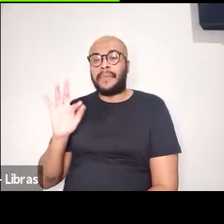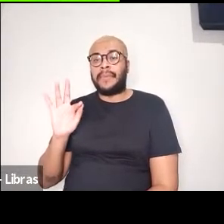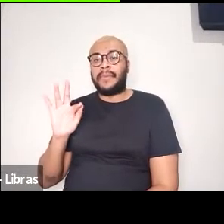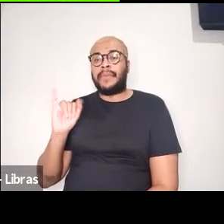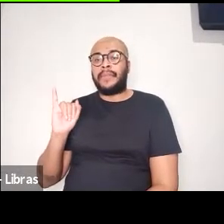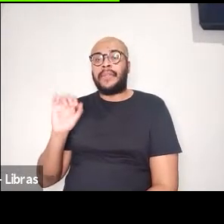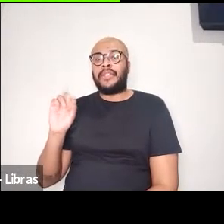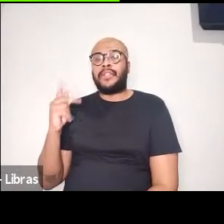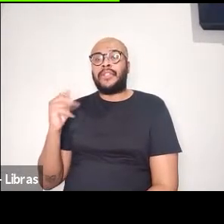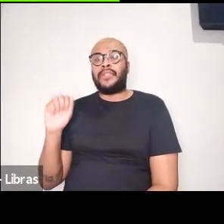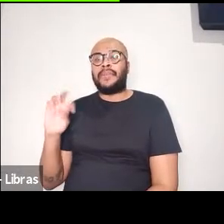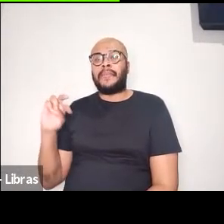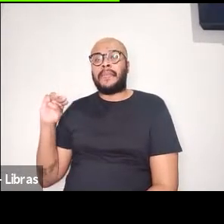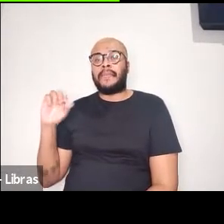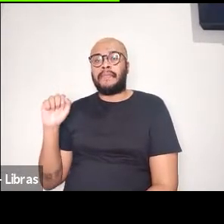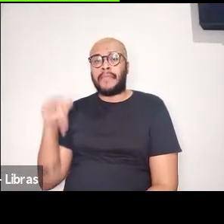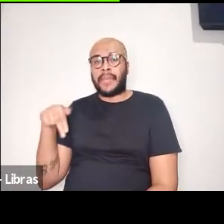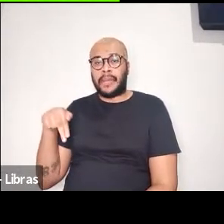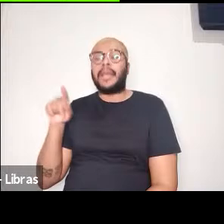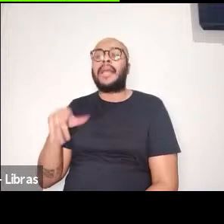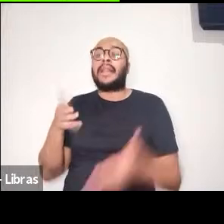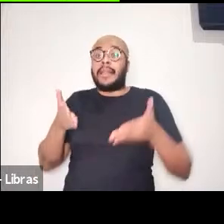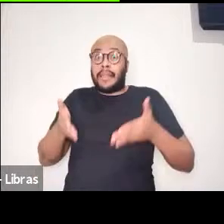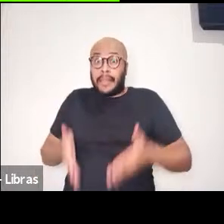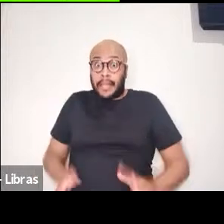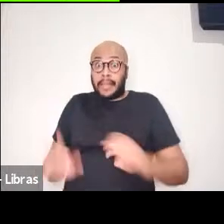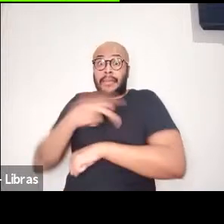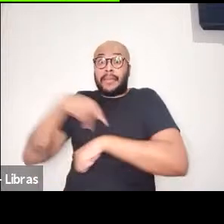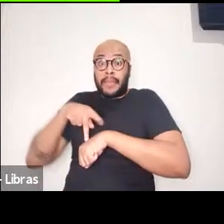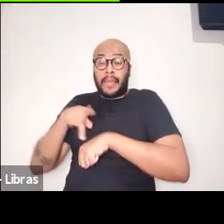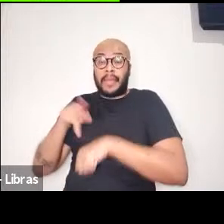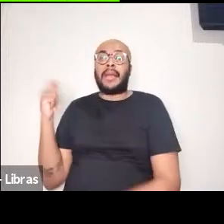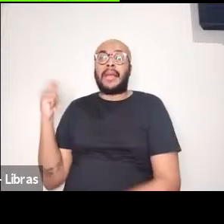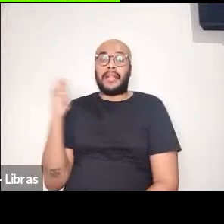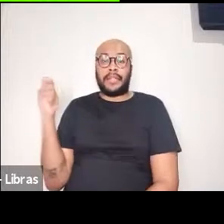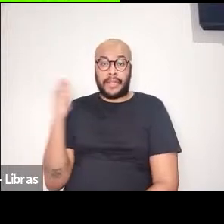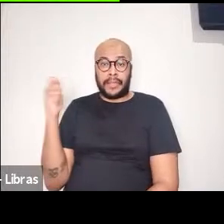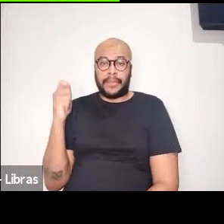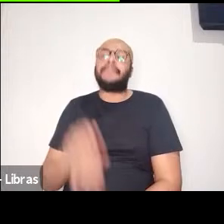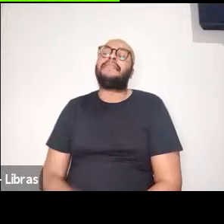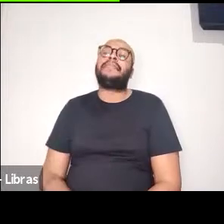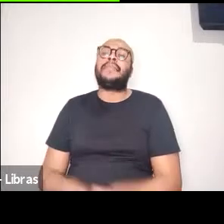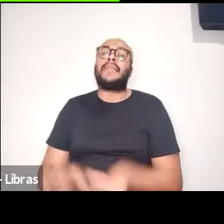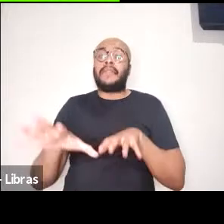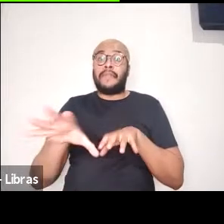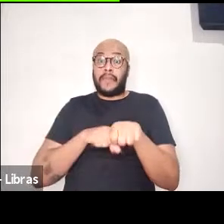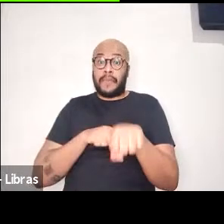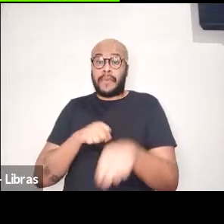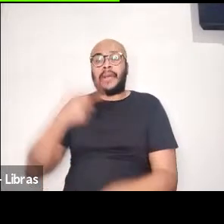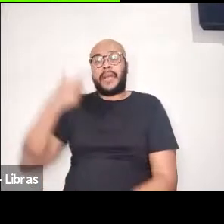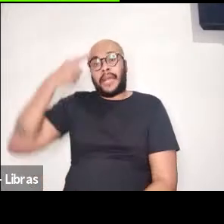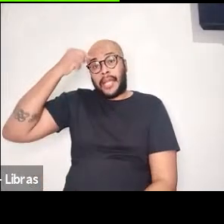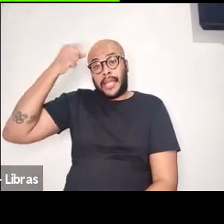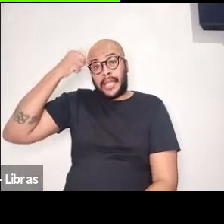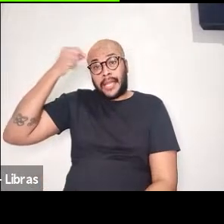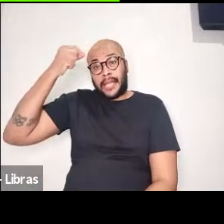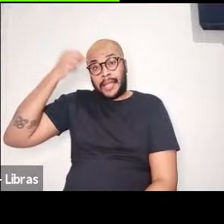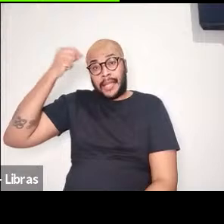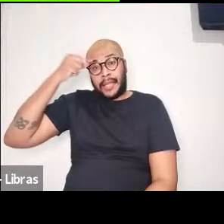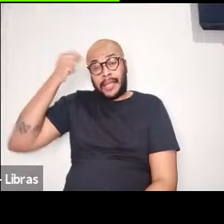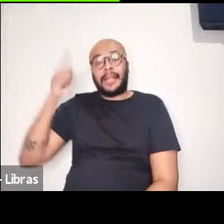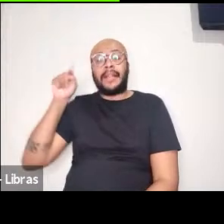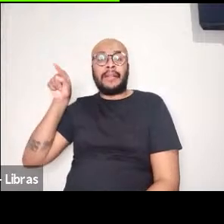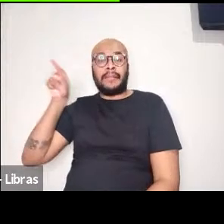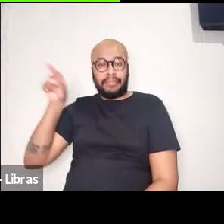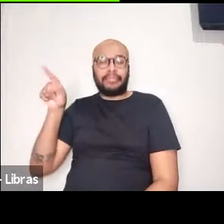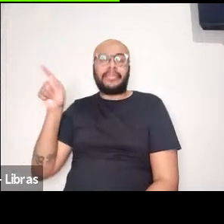argentino, portenho de nascimento. Fez a sua graduação lá na Universidade de Buenos Aires, né, que nós